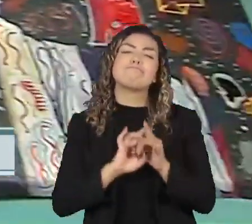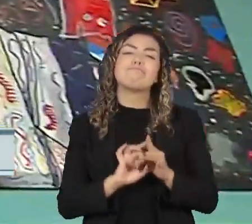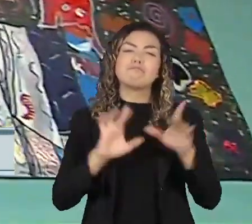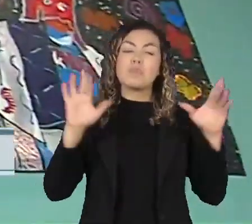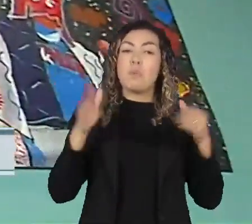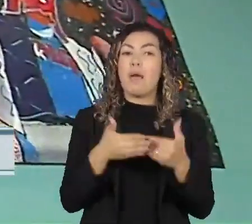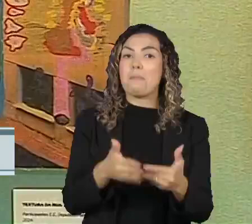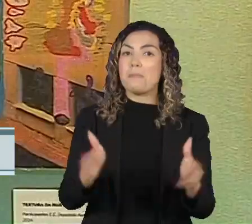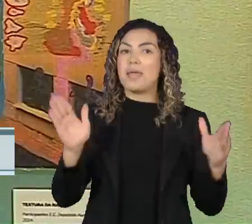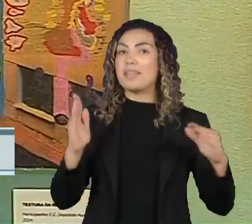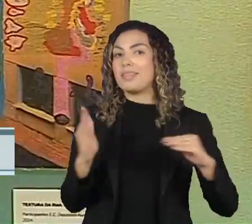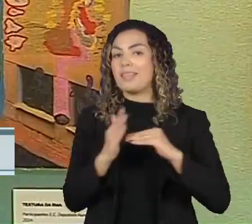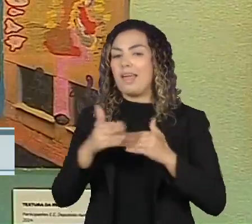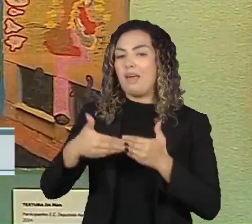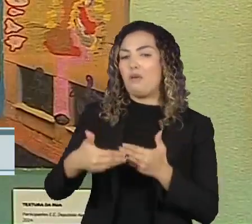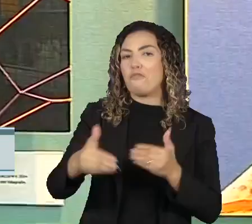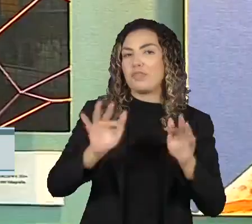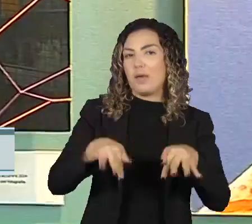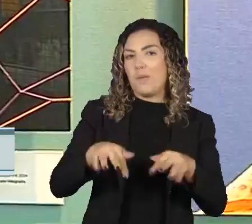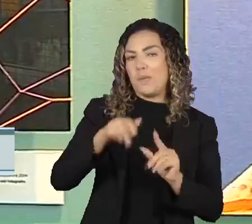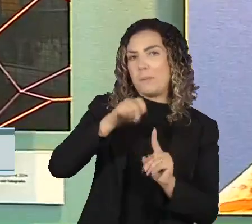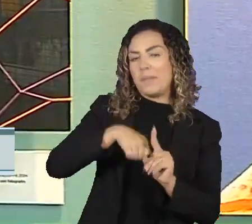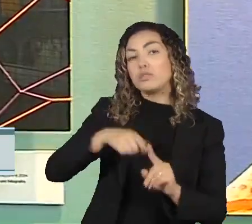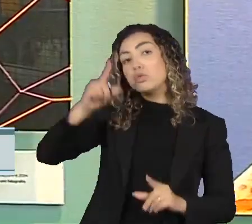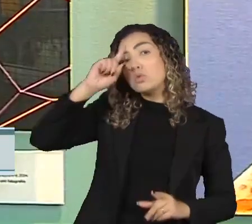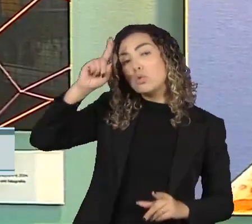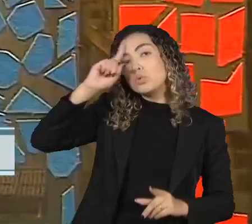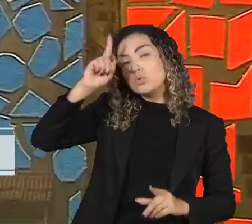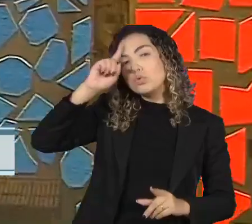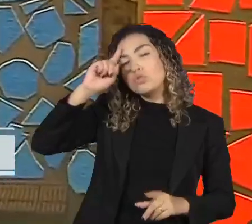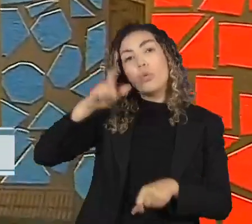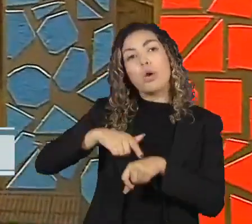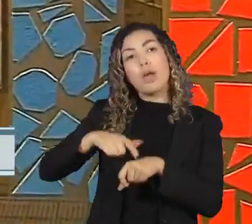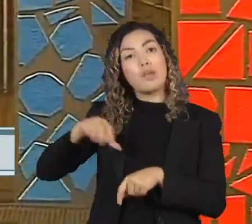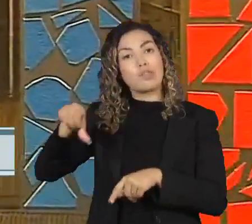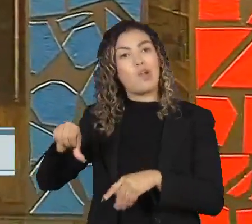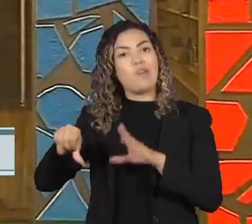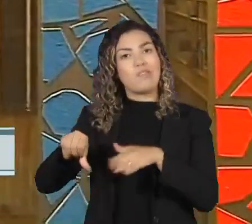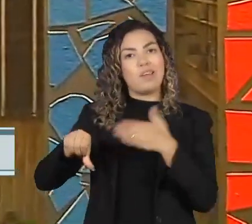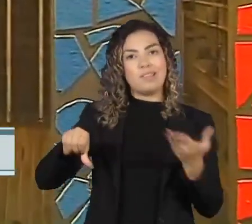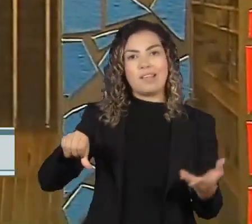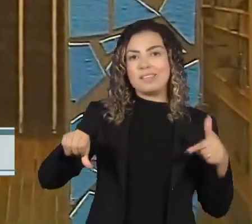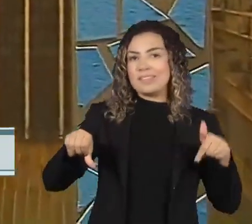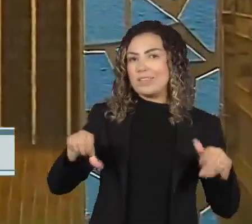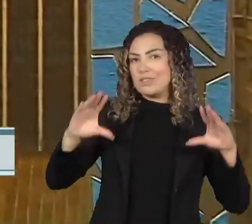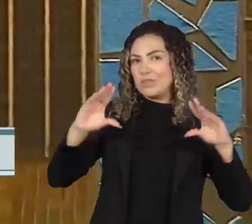o fim do mês, em todos os dias da semana, das nove da manhã às sete da noite.